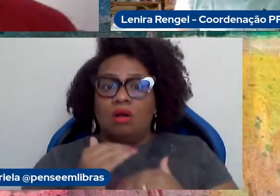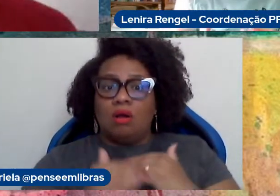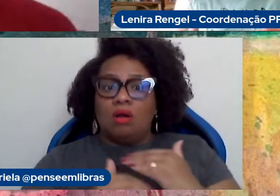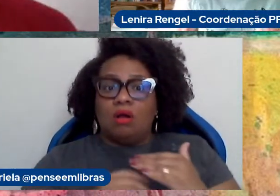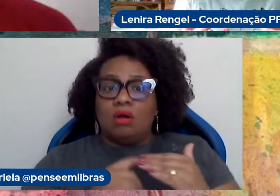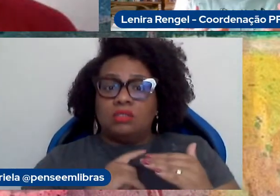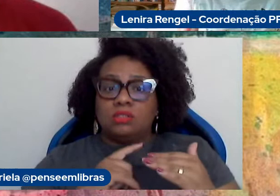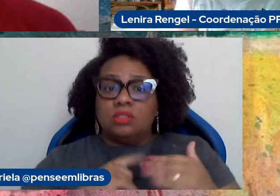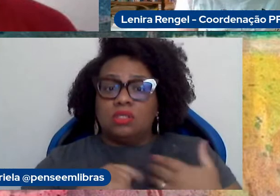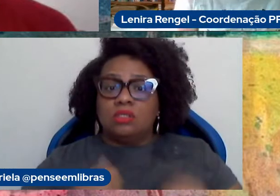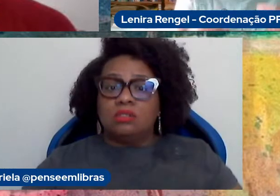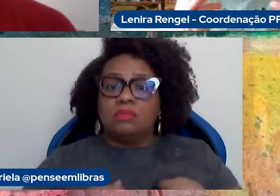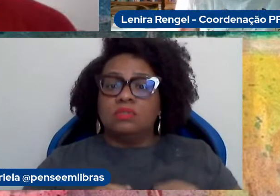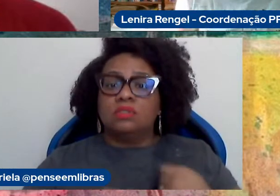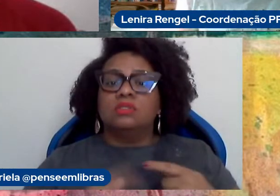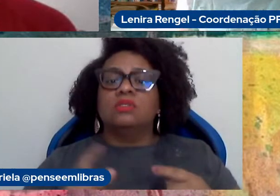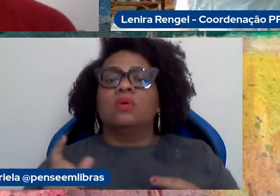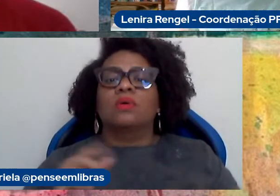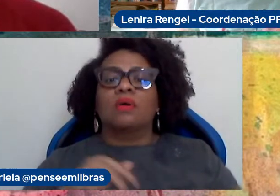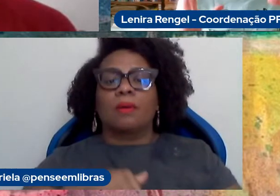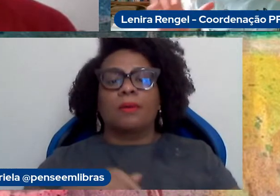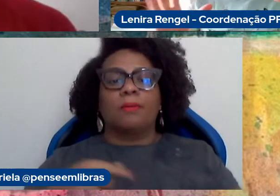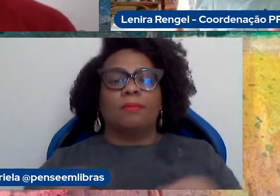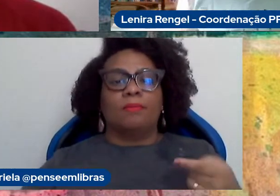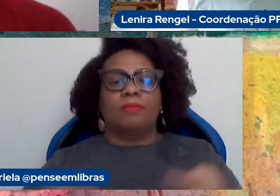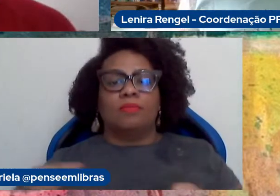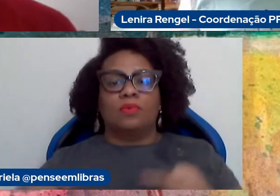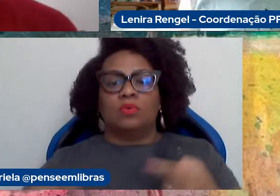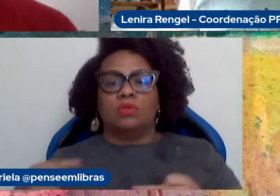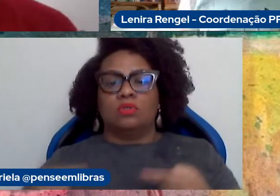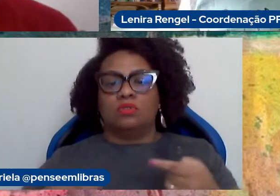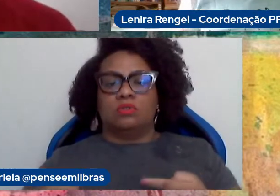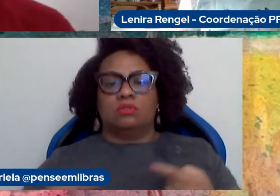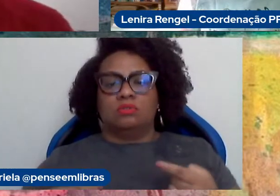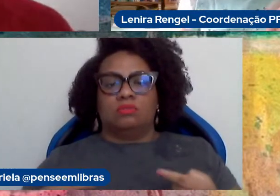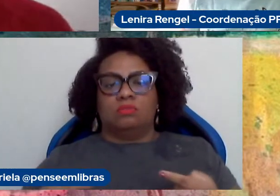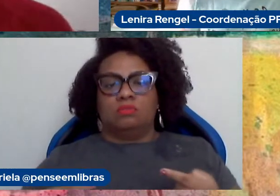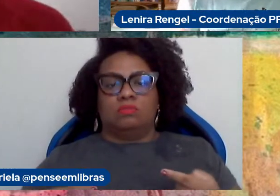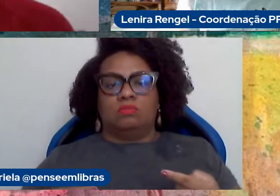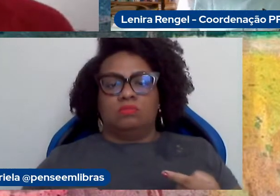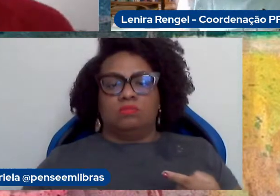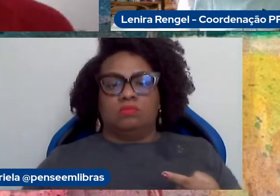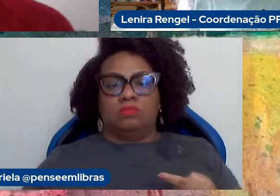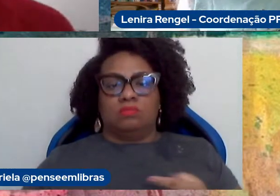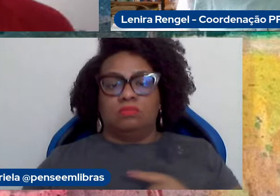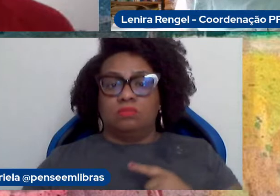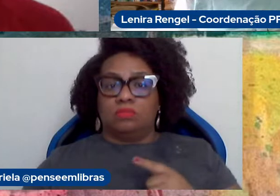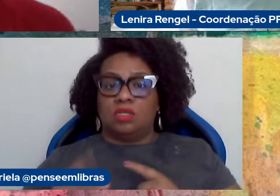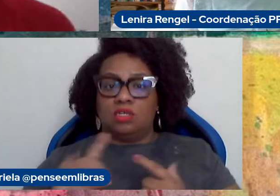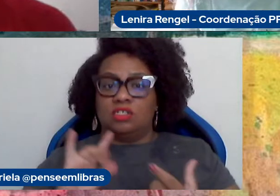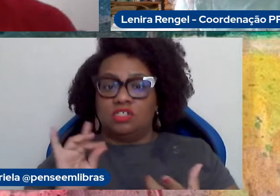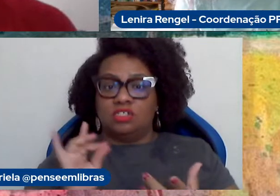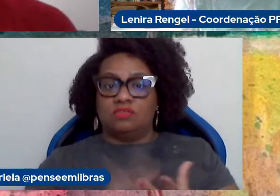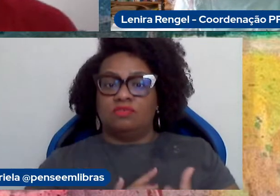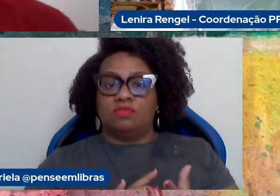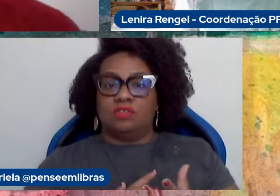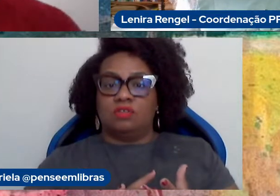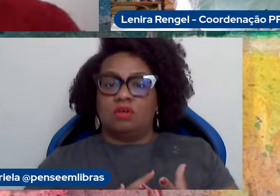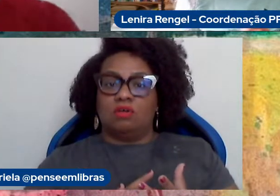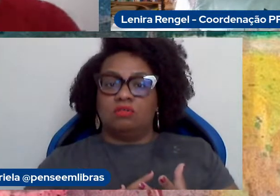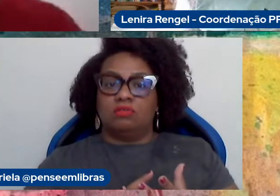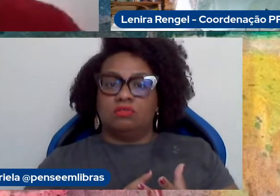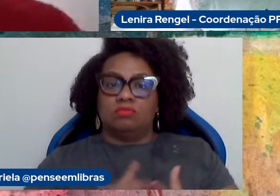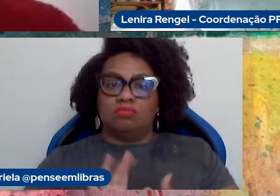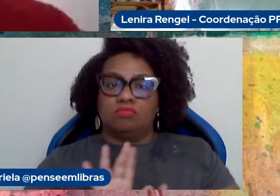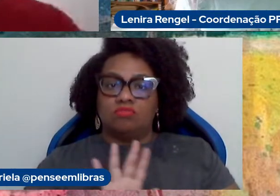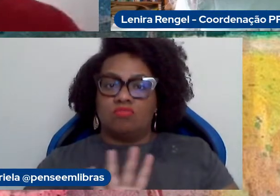posição política de opressão, parece que não, mas é de fato mesmo isso, o quanto... É isso que